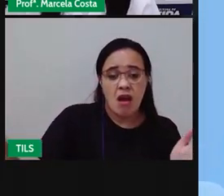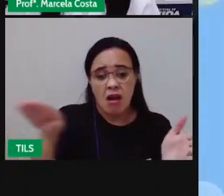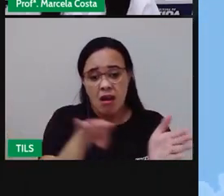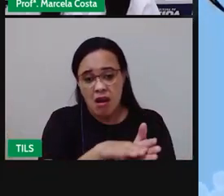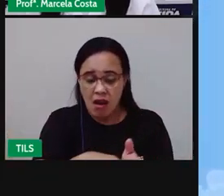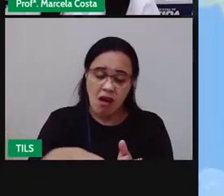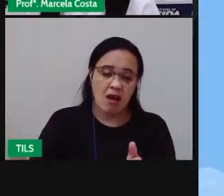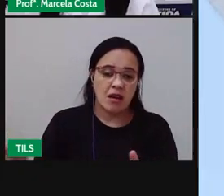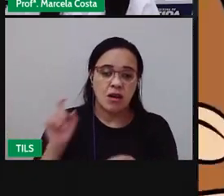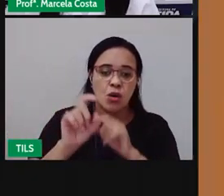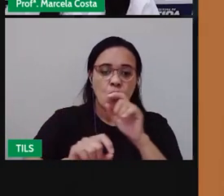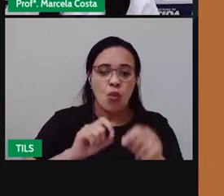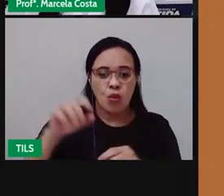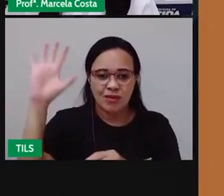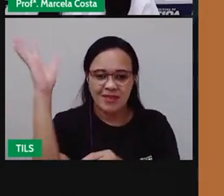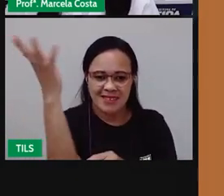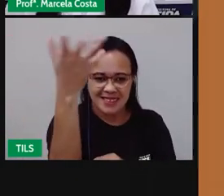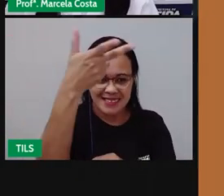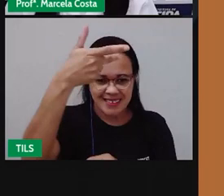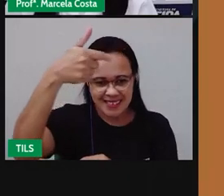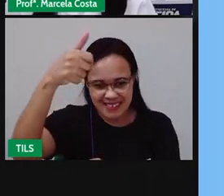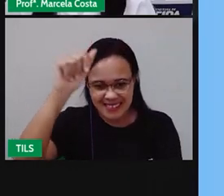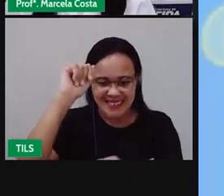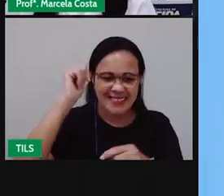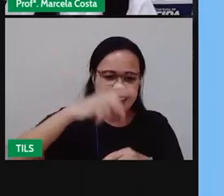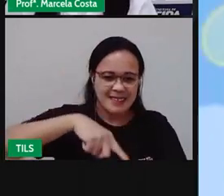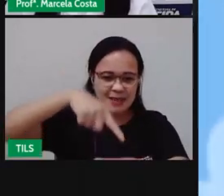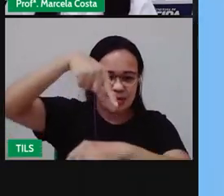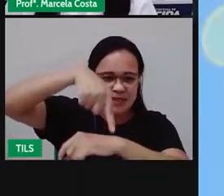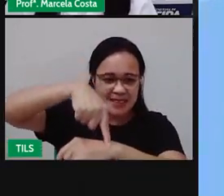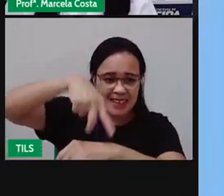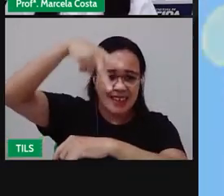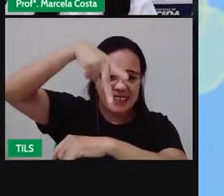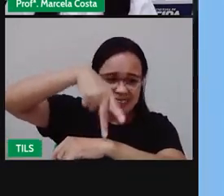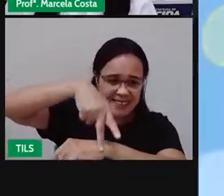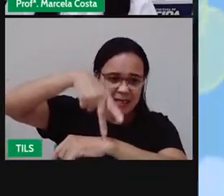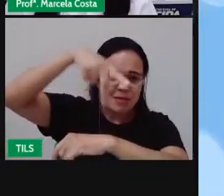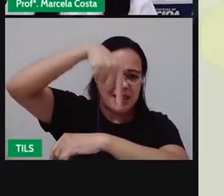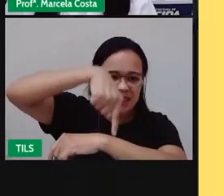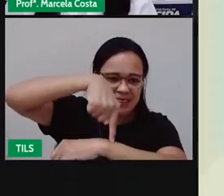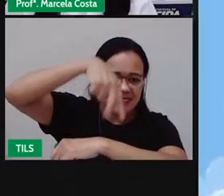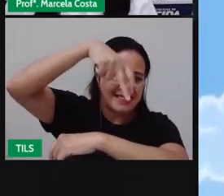amarelinha Faça o caminho Até chegar ao céu Vamos brincar